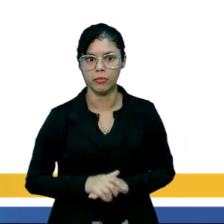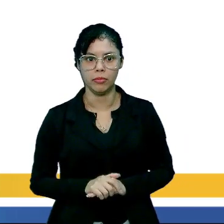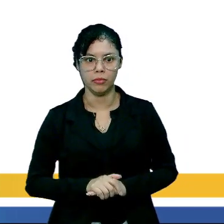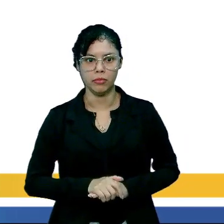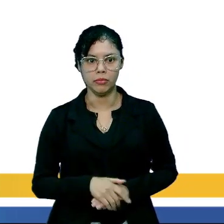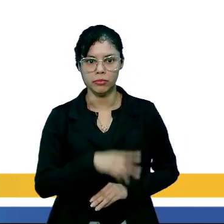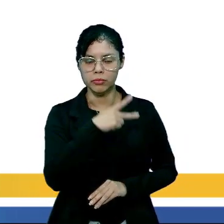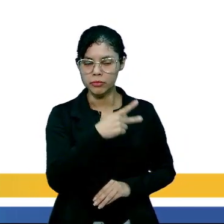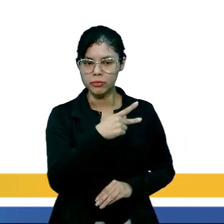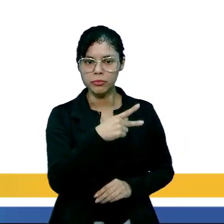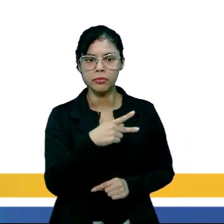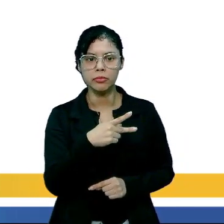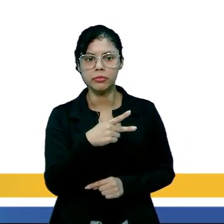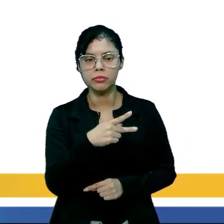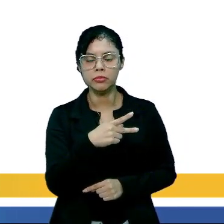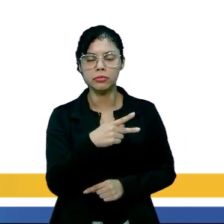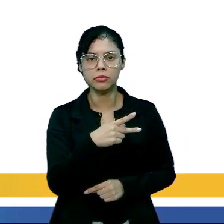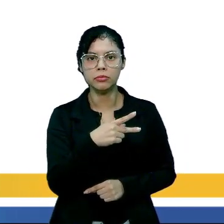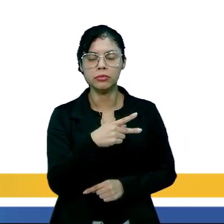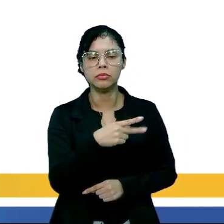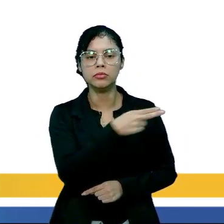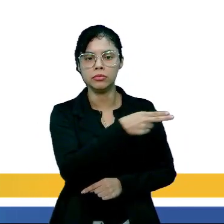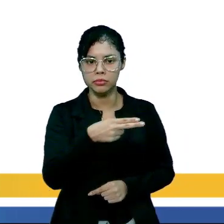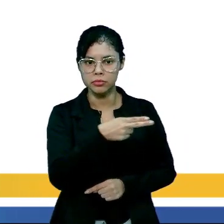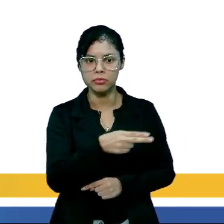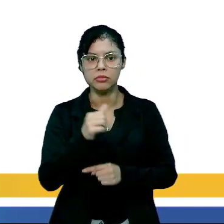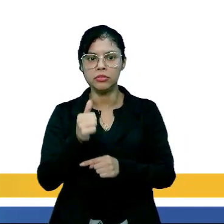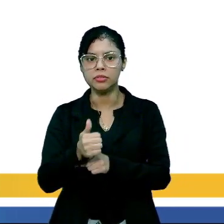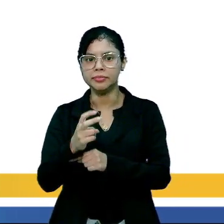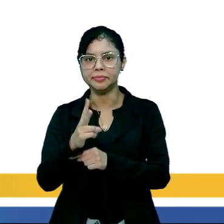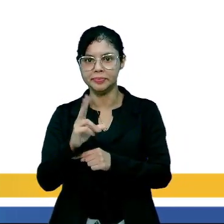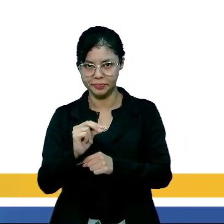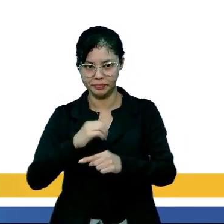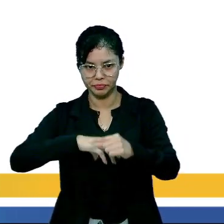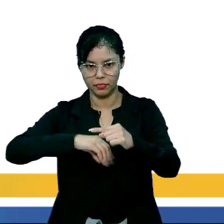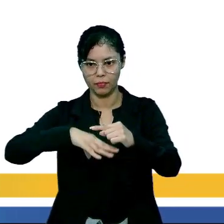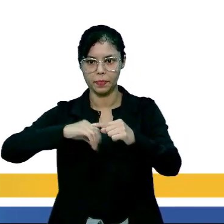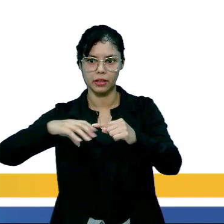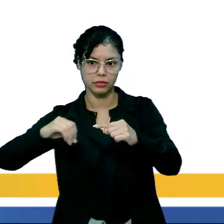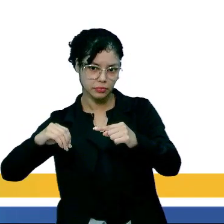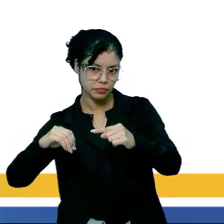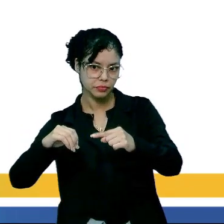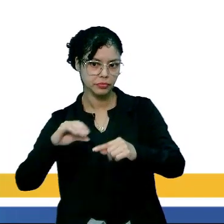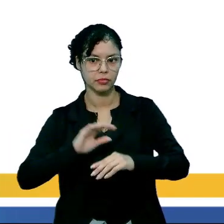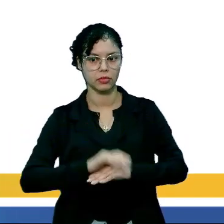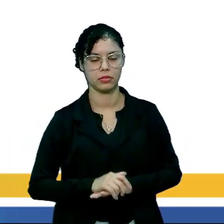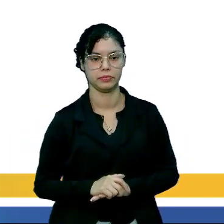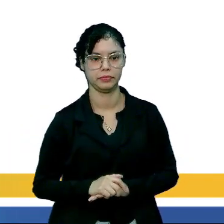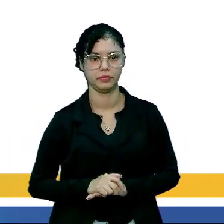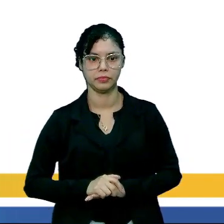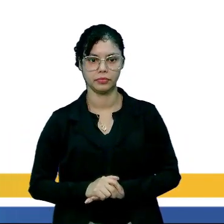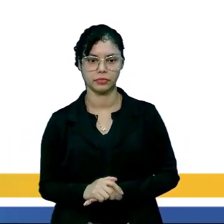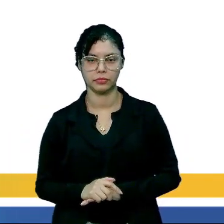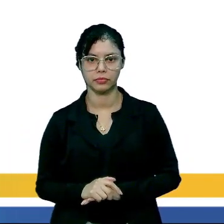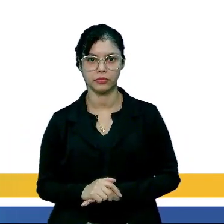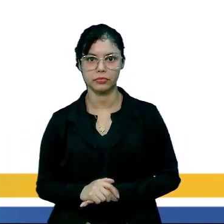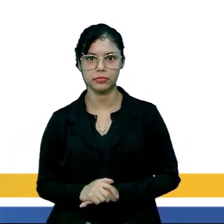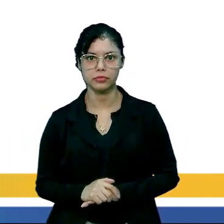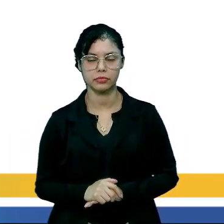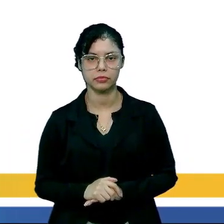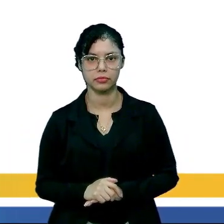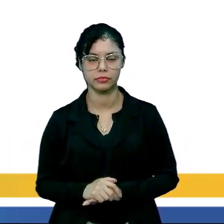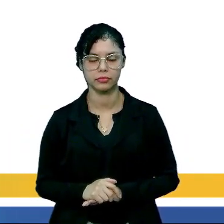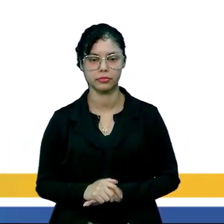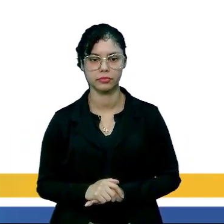probabilidade que é P igual a 150 sobre 900.